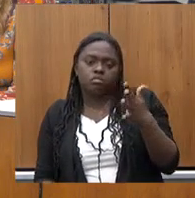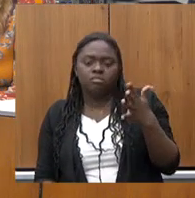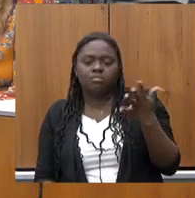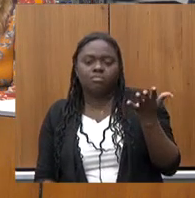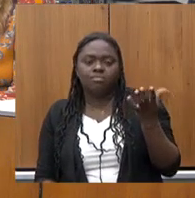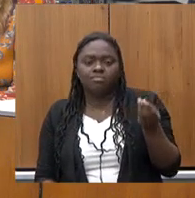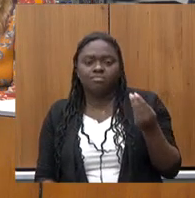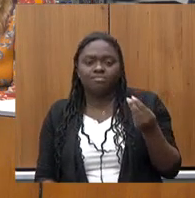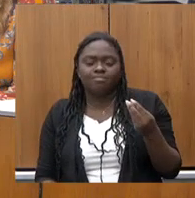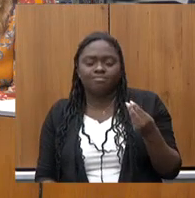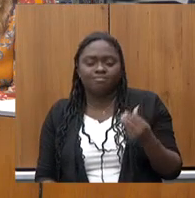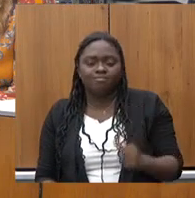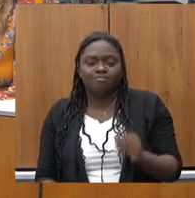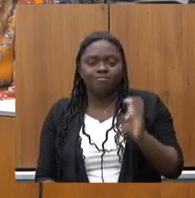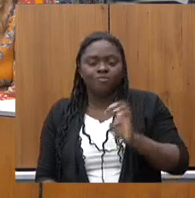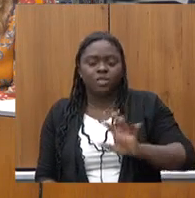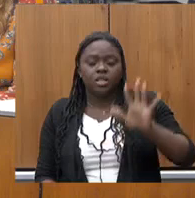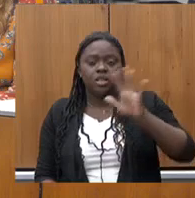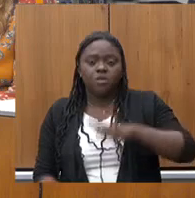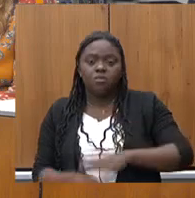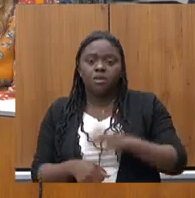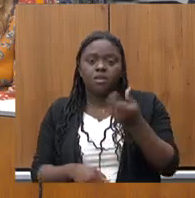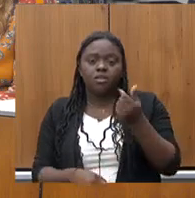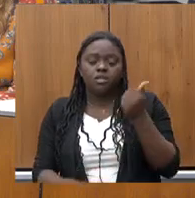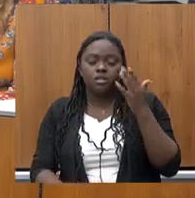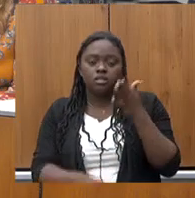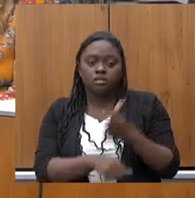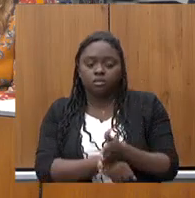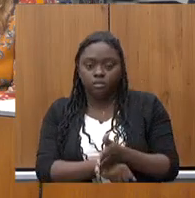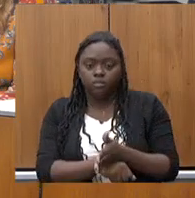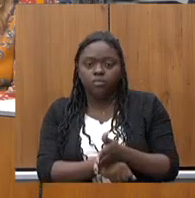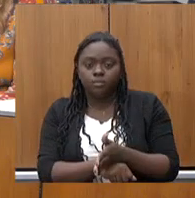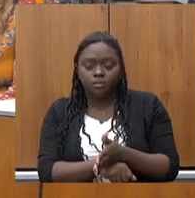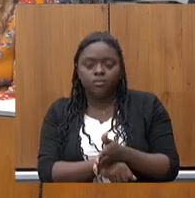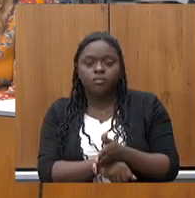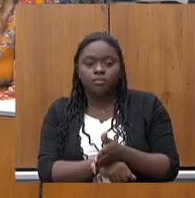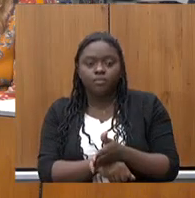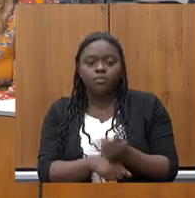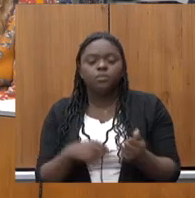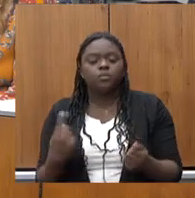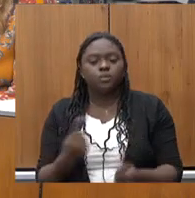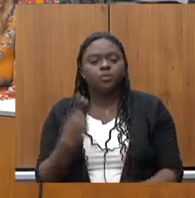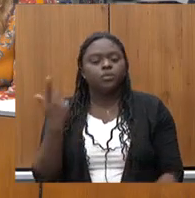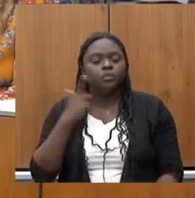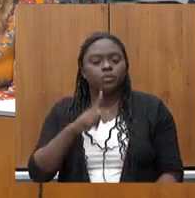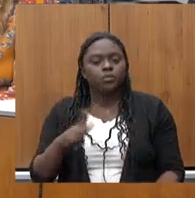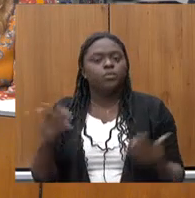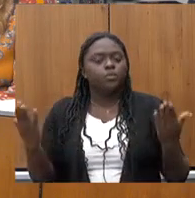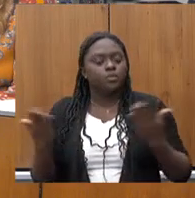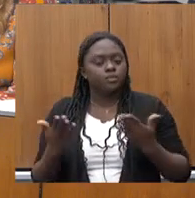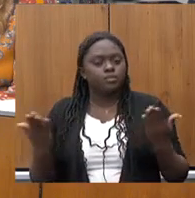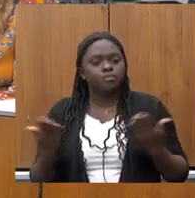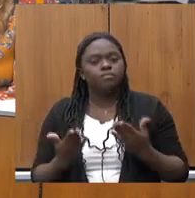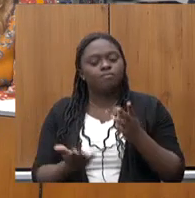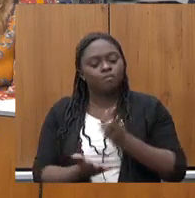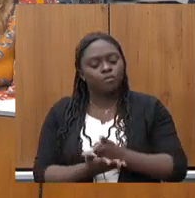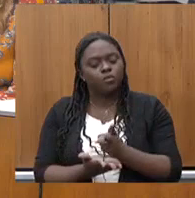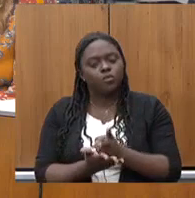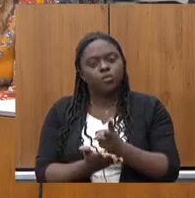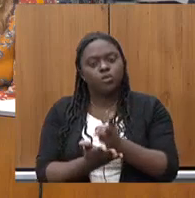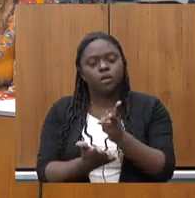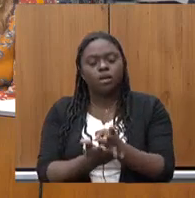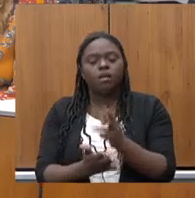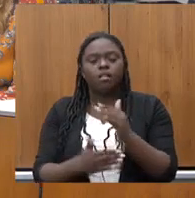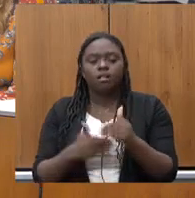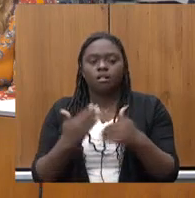alivia o Estado é mais dinheiro que entrou no caixa e a gente consegue agora continuar nessa